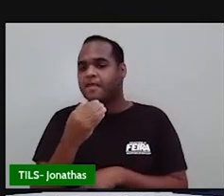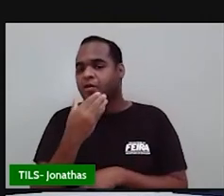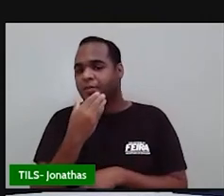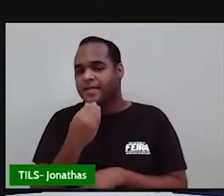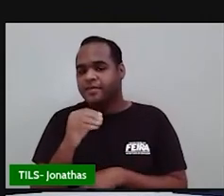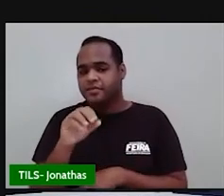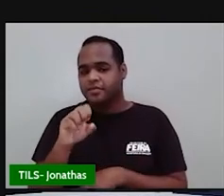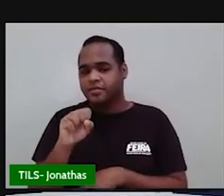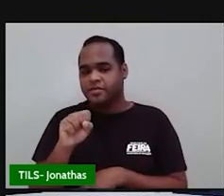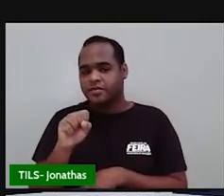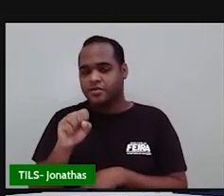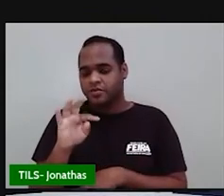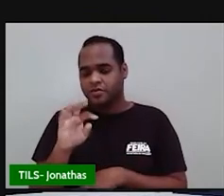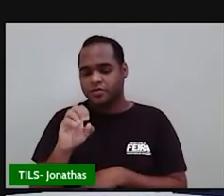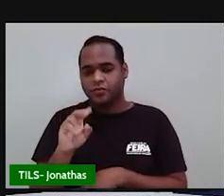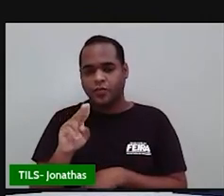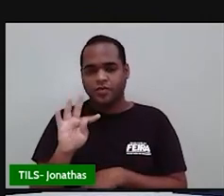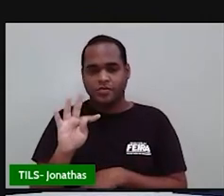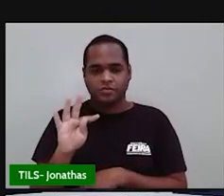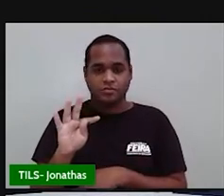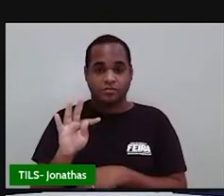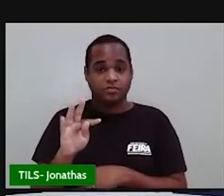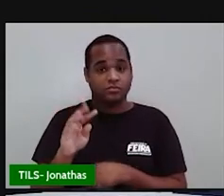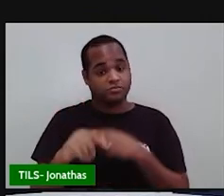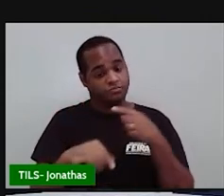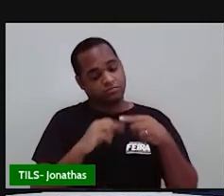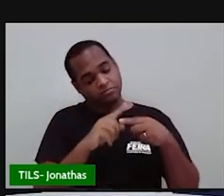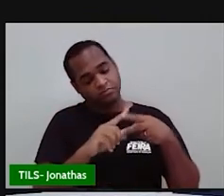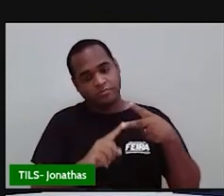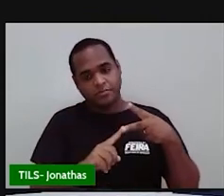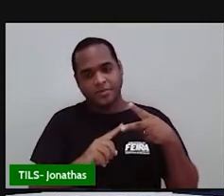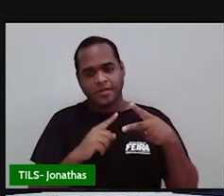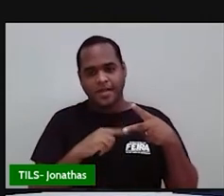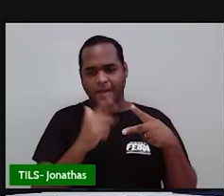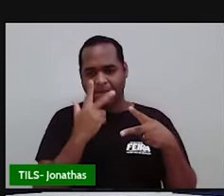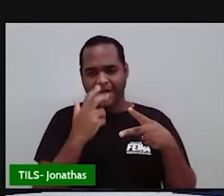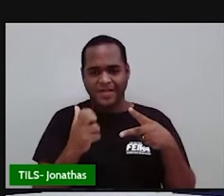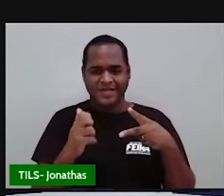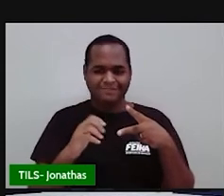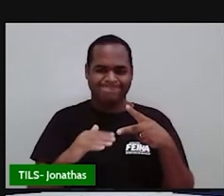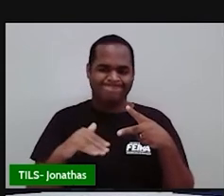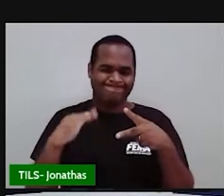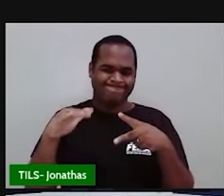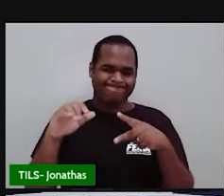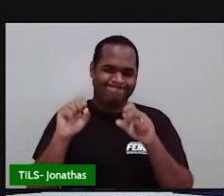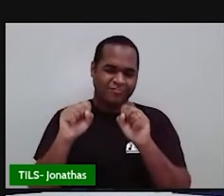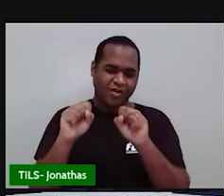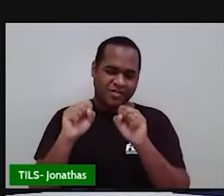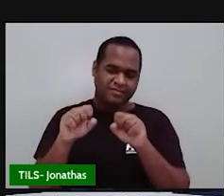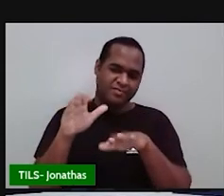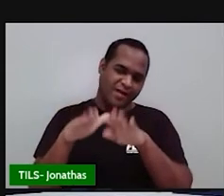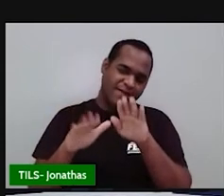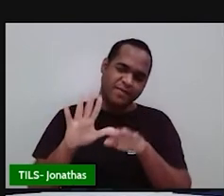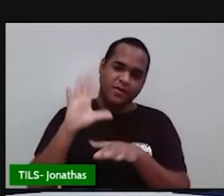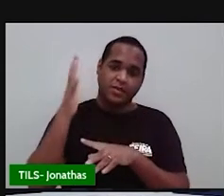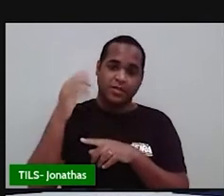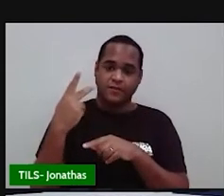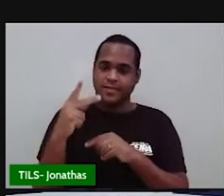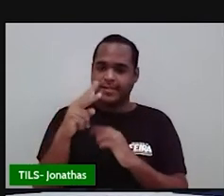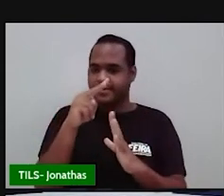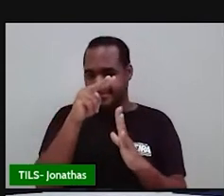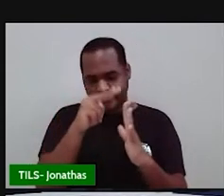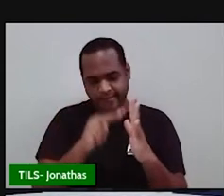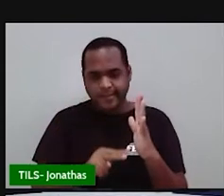Ele diz que existem dois tipos de estatísticas. Olha que bacana, né? As que você lê